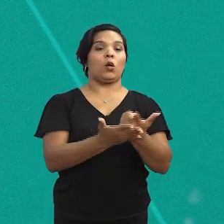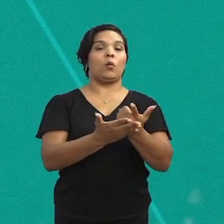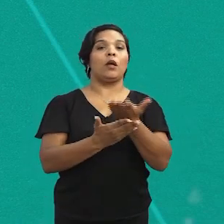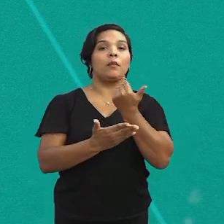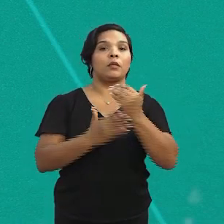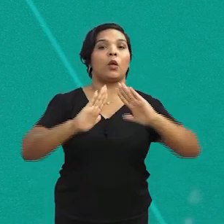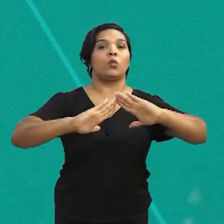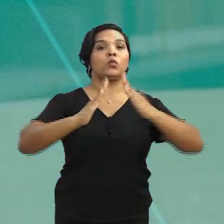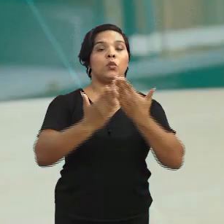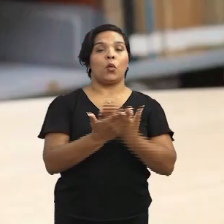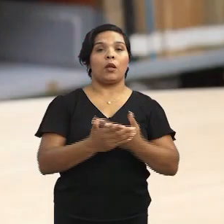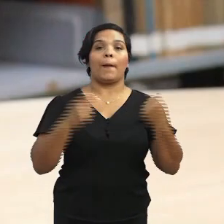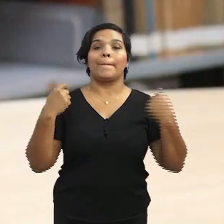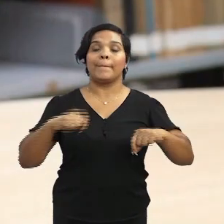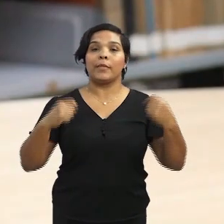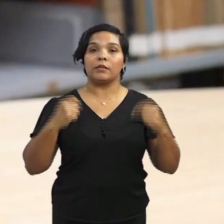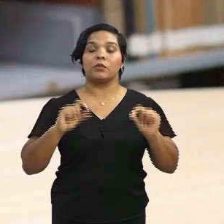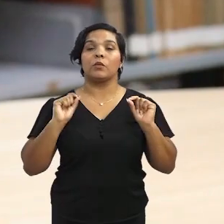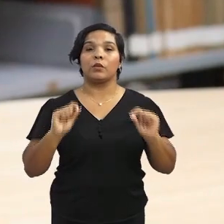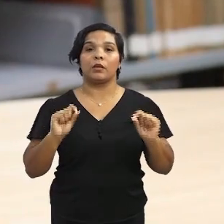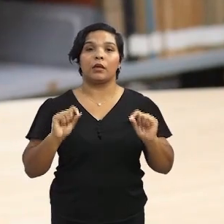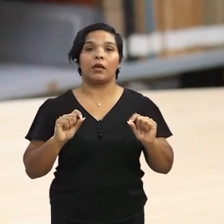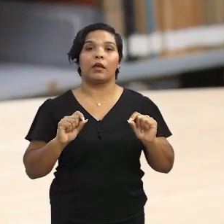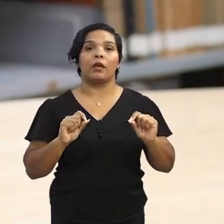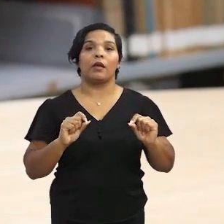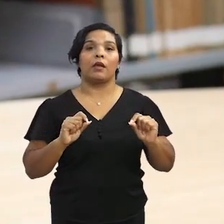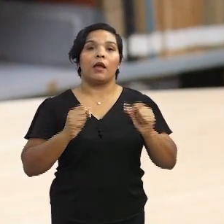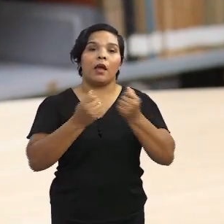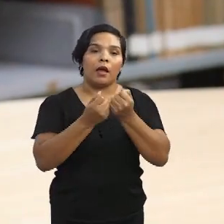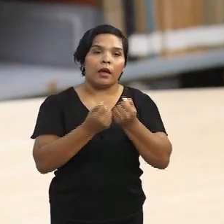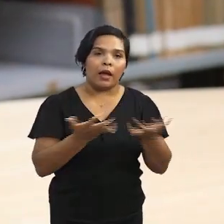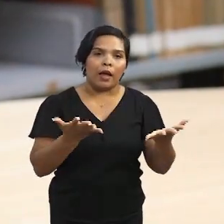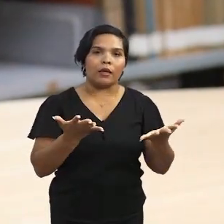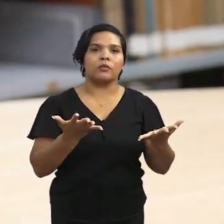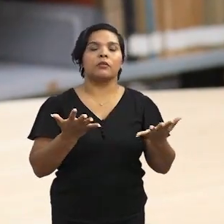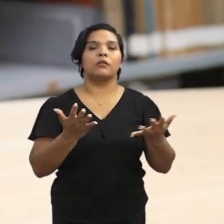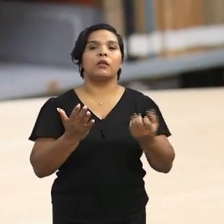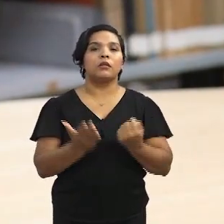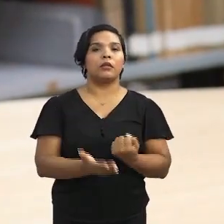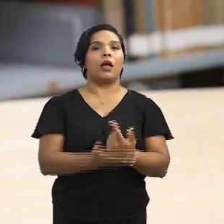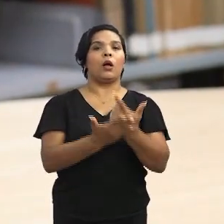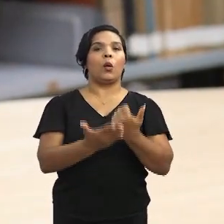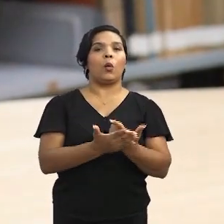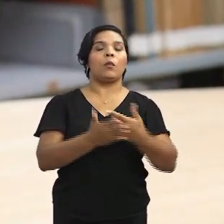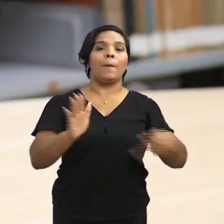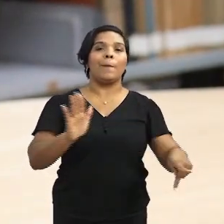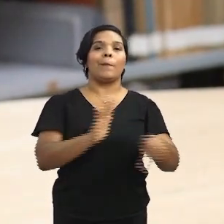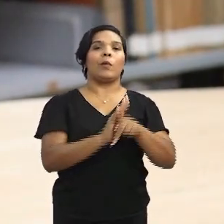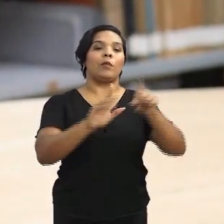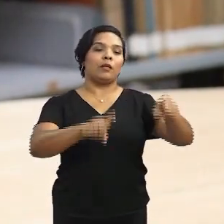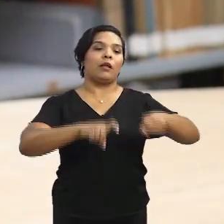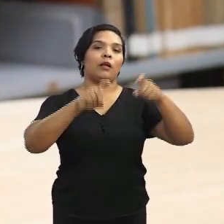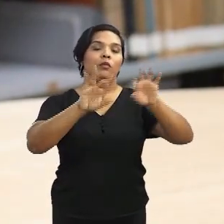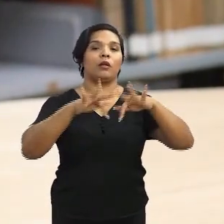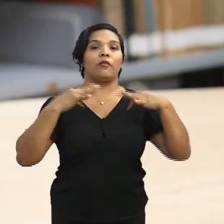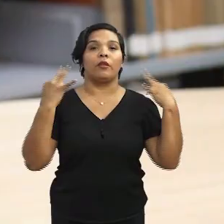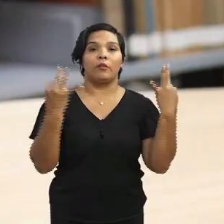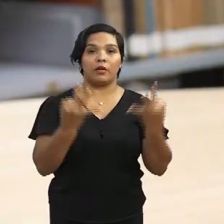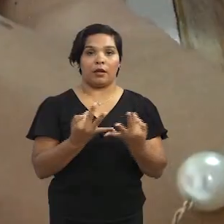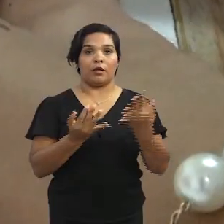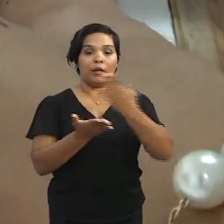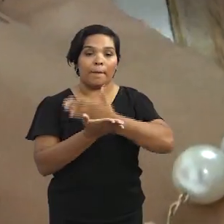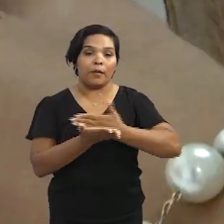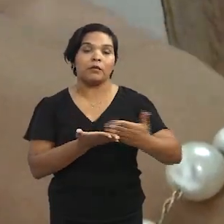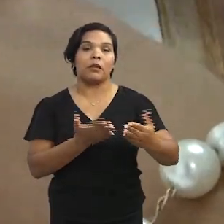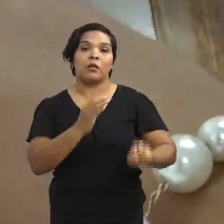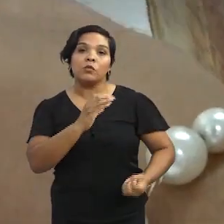alimentação escolar eles devem ser gastos na compra de alimentos advindos da agricultura familiar.